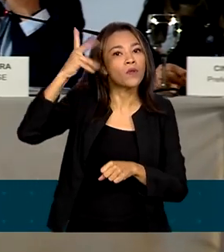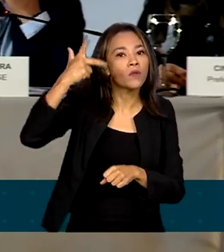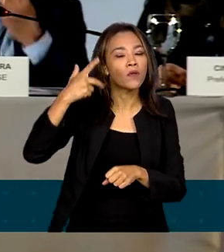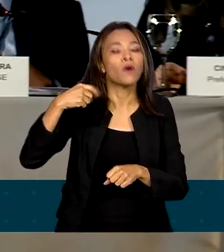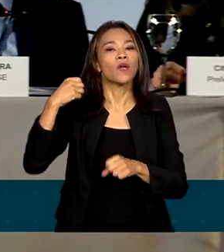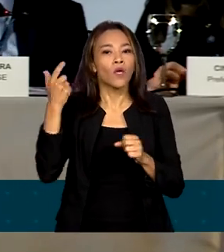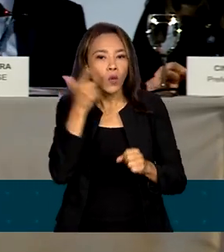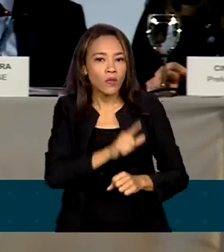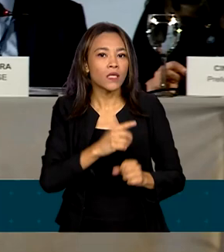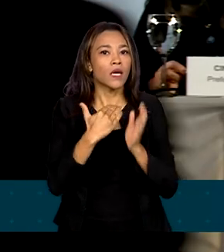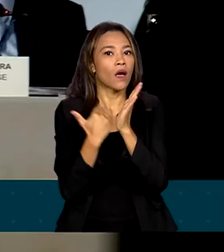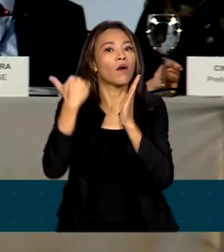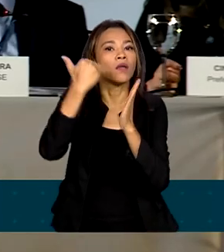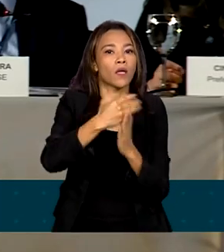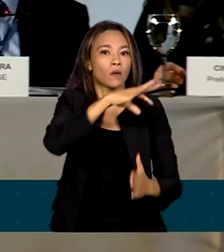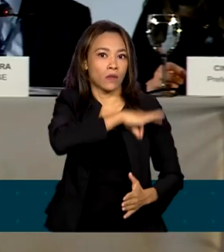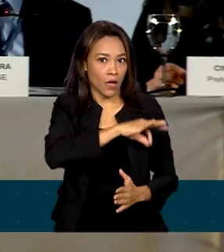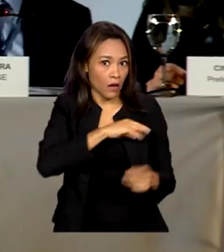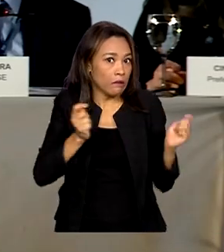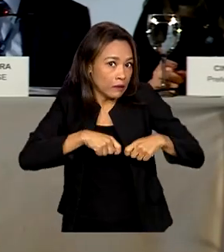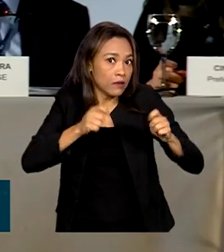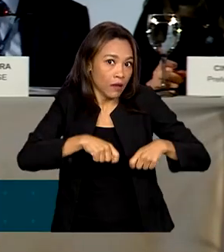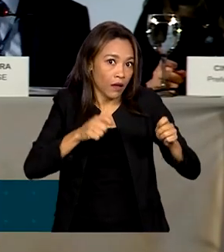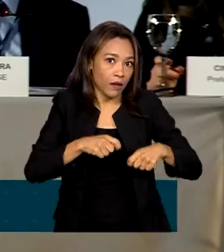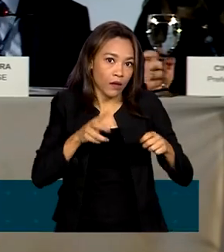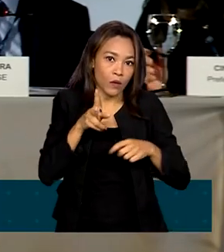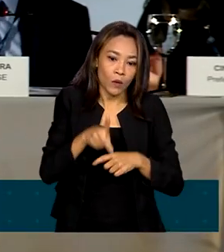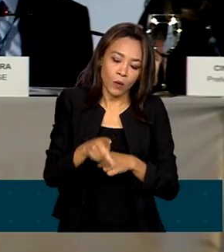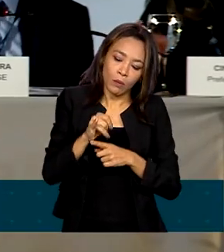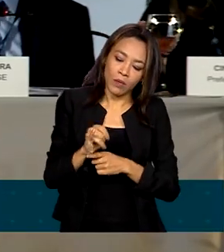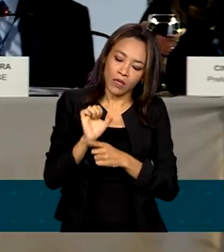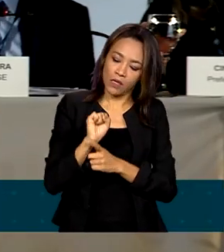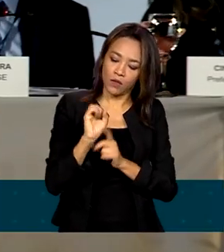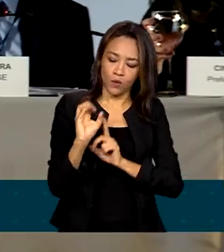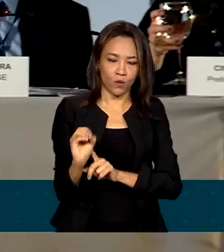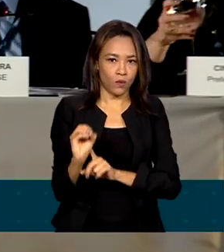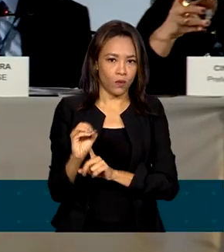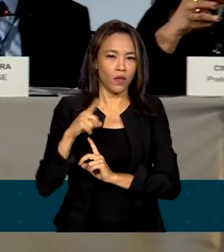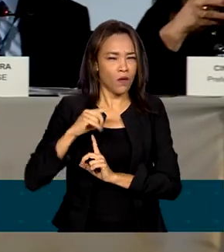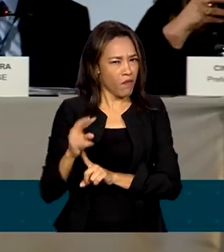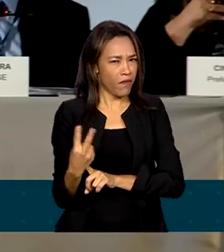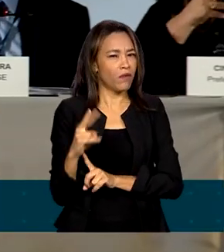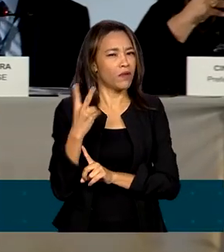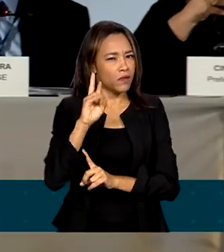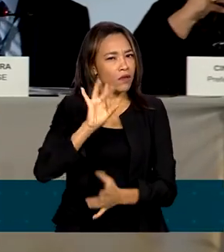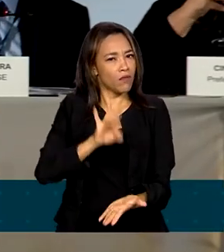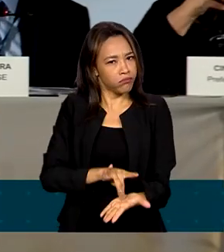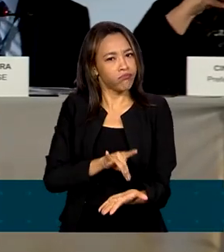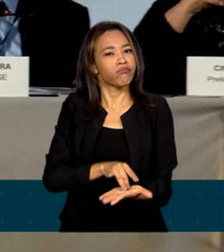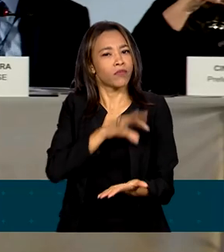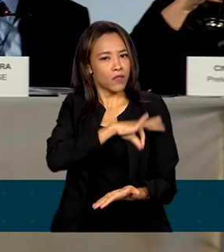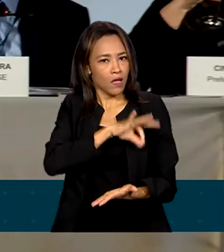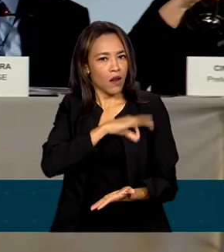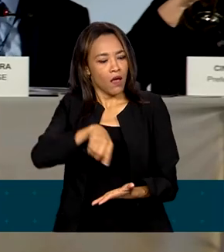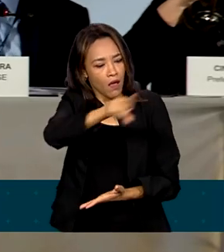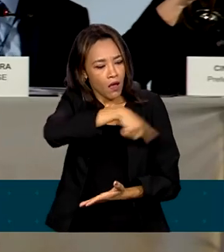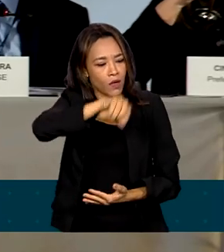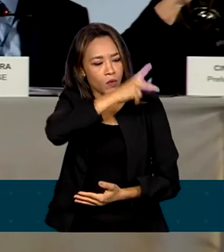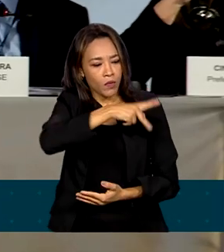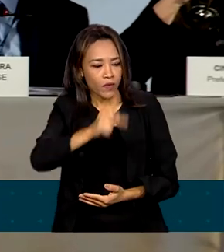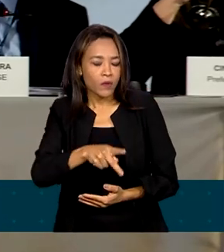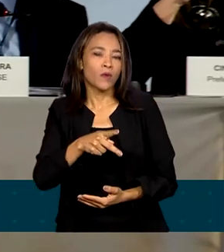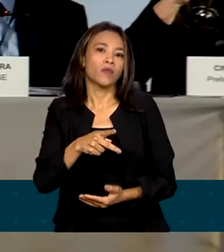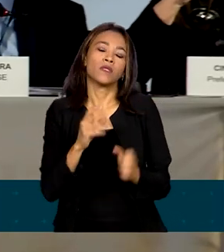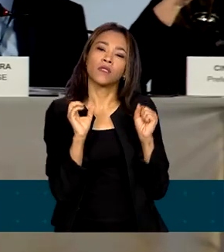reajuste sustentável, tanto do piso, que possa ter uma valorização real para os professores, mas que possa ser